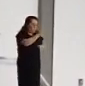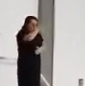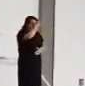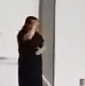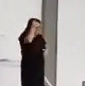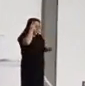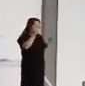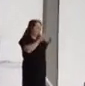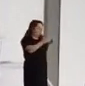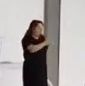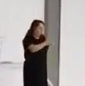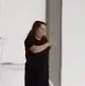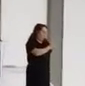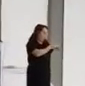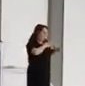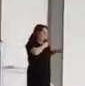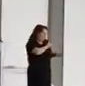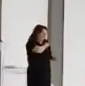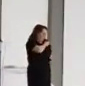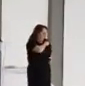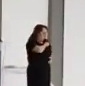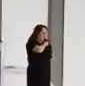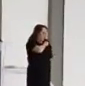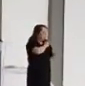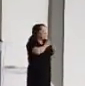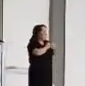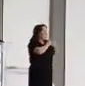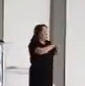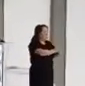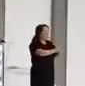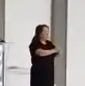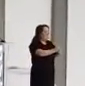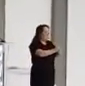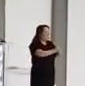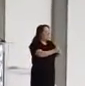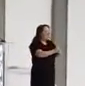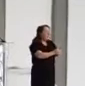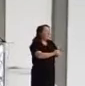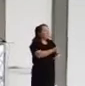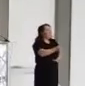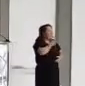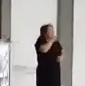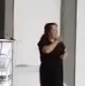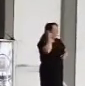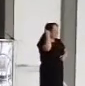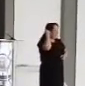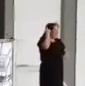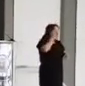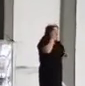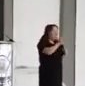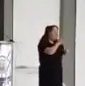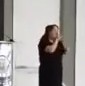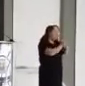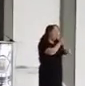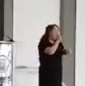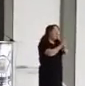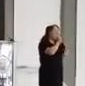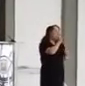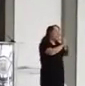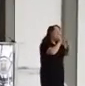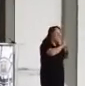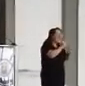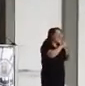que viviam no meu convívio, me ajudaram. Eu passei assim muitos anos, enquanto sabendo o que era, o que